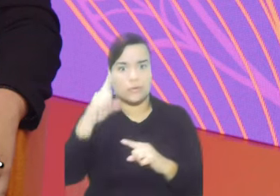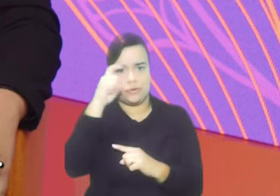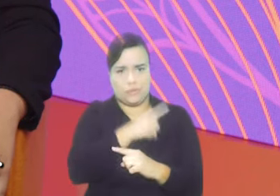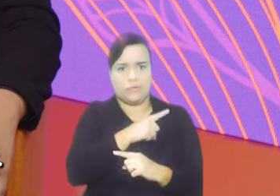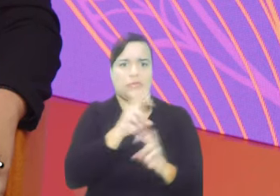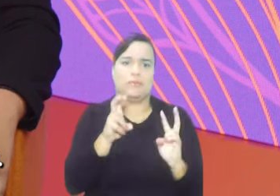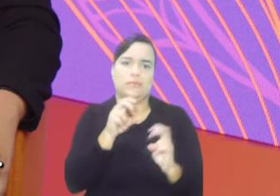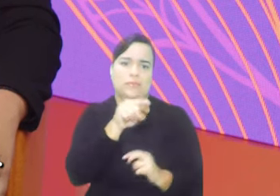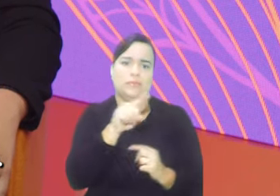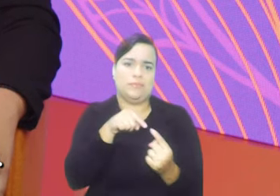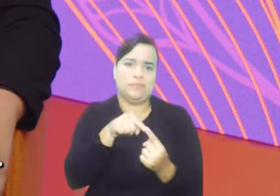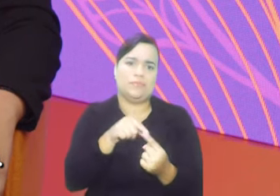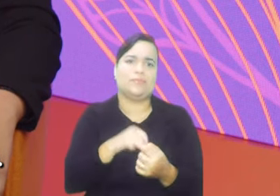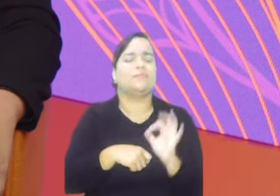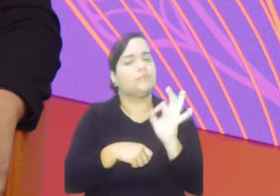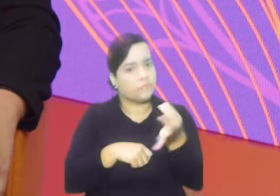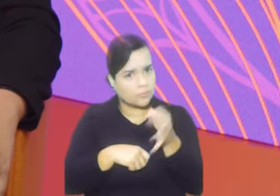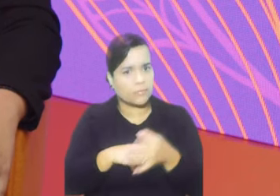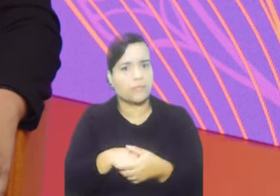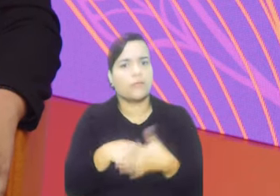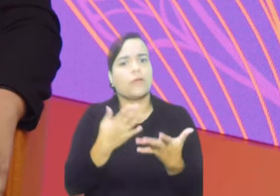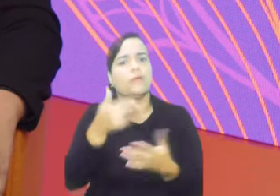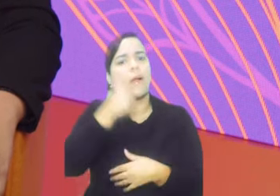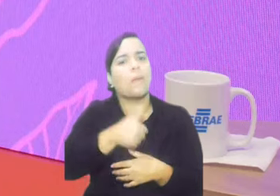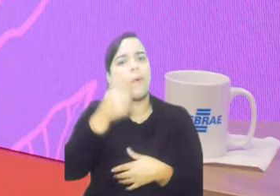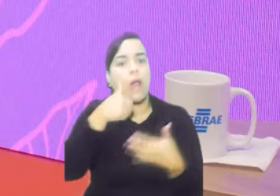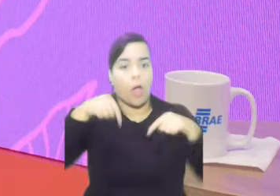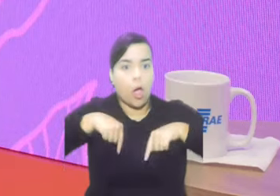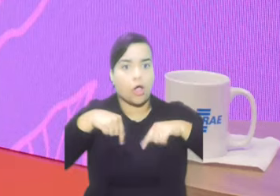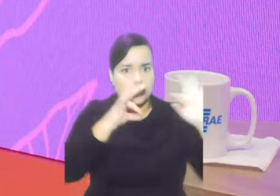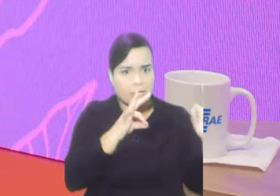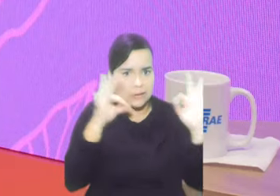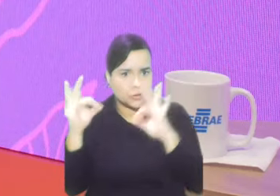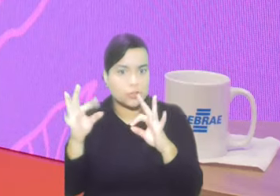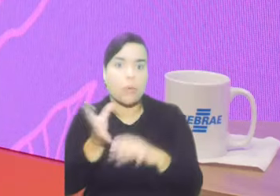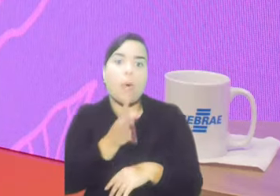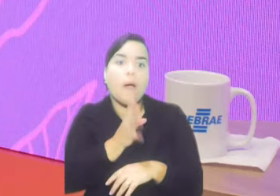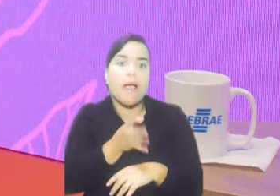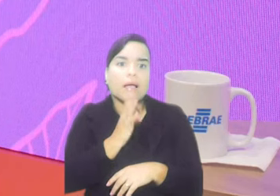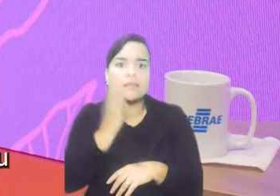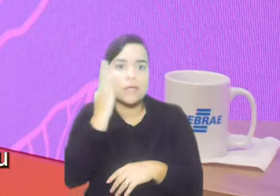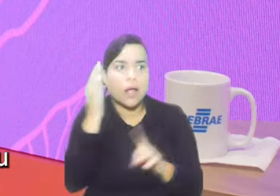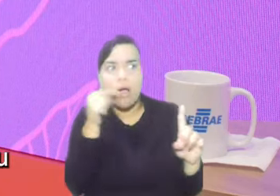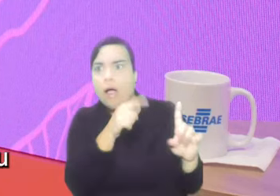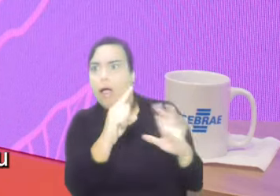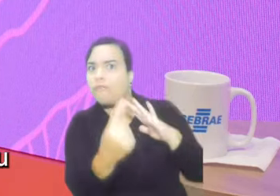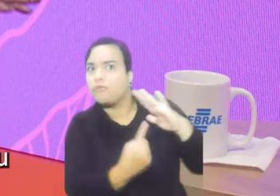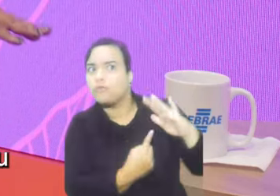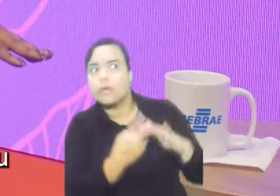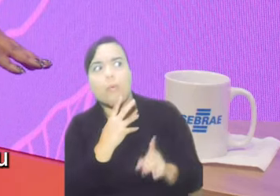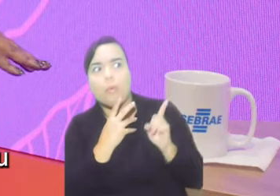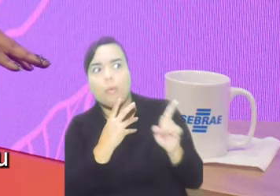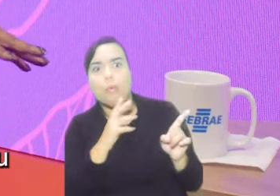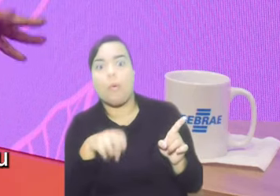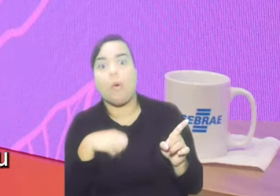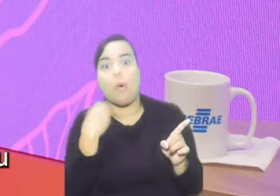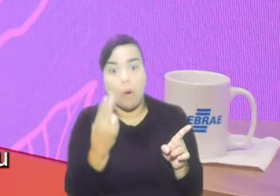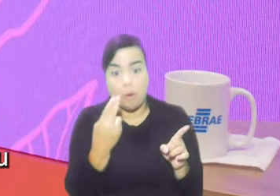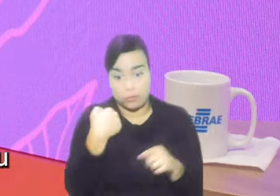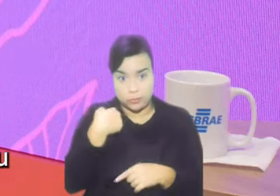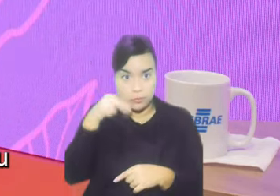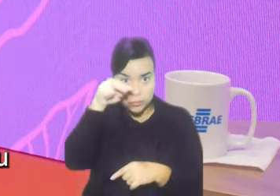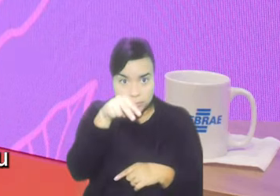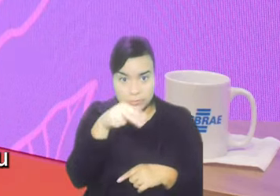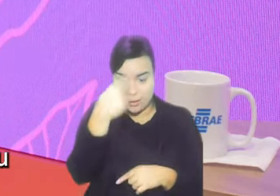lidar com esse desafio. E reduzir essa dificuldade. Exatamente. A mulher que está nos assistindo e